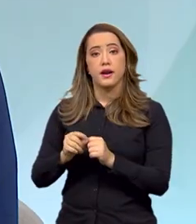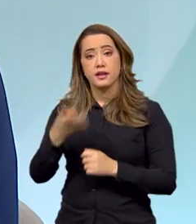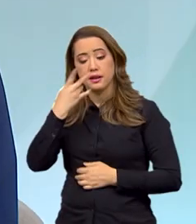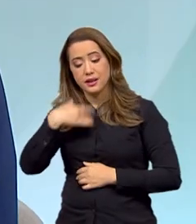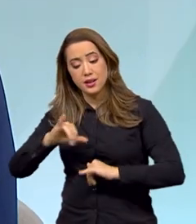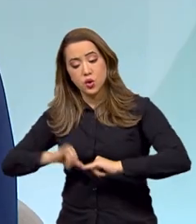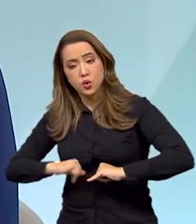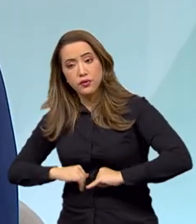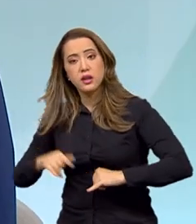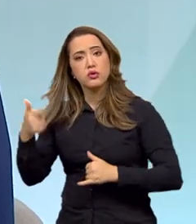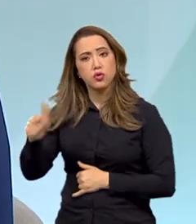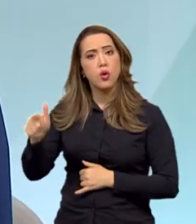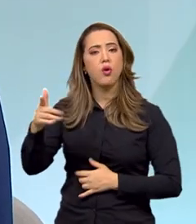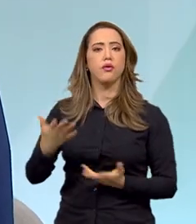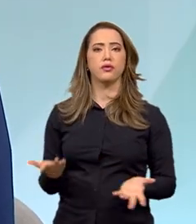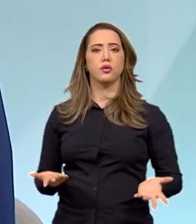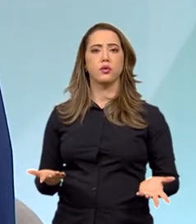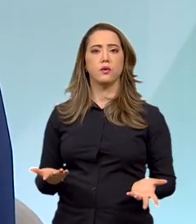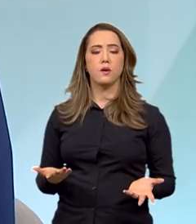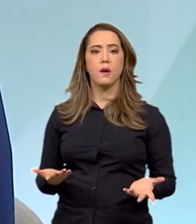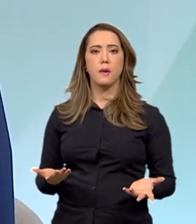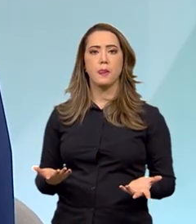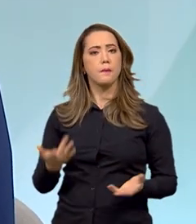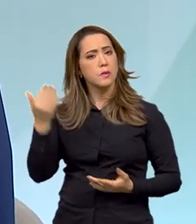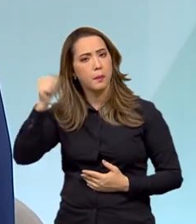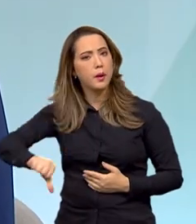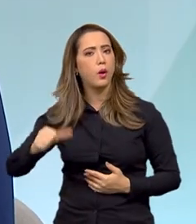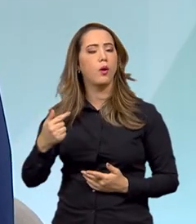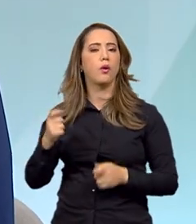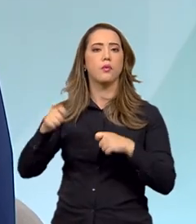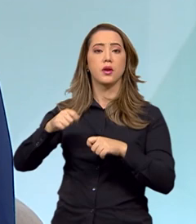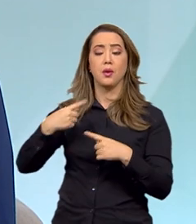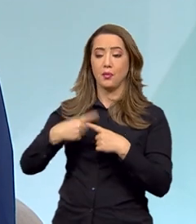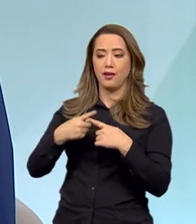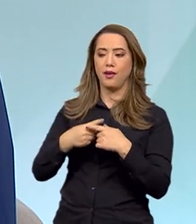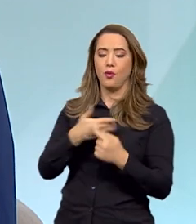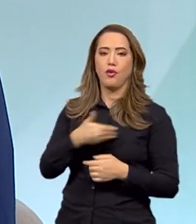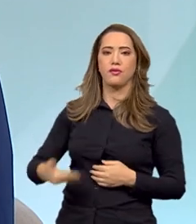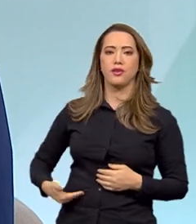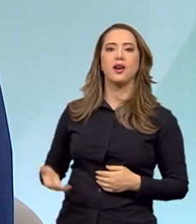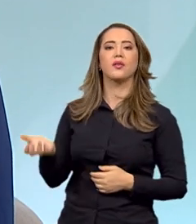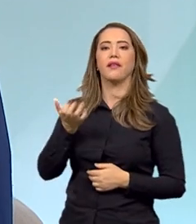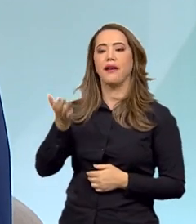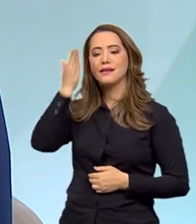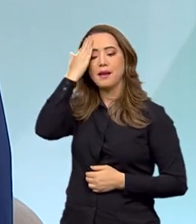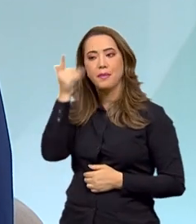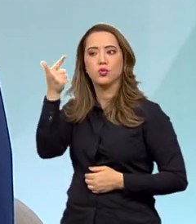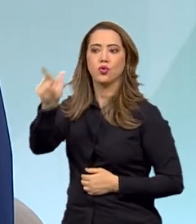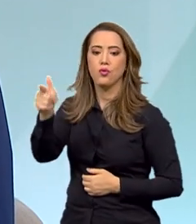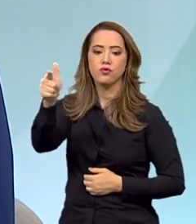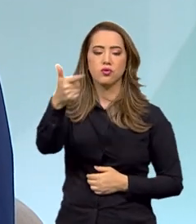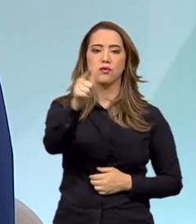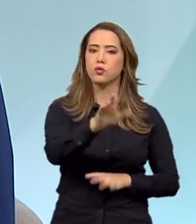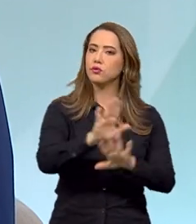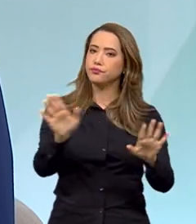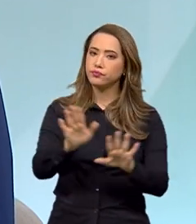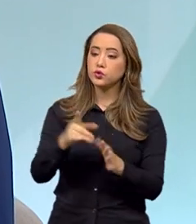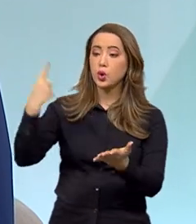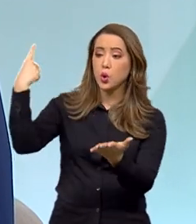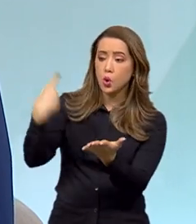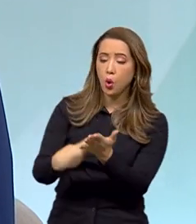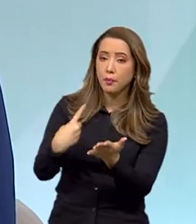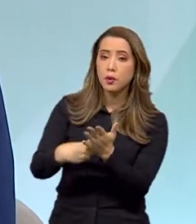e pior, né? É uma violência que é imposta pelo Estado. O Pacto da Escuta Protegida é uma grande